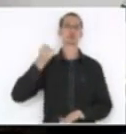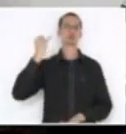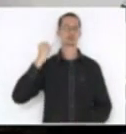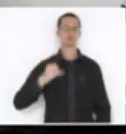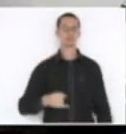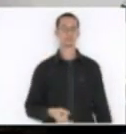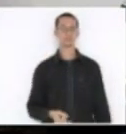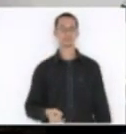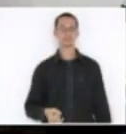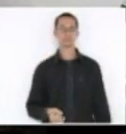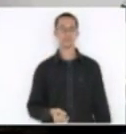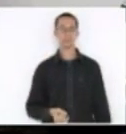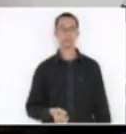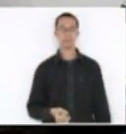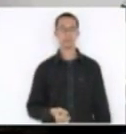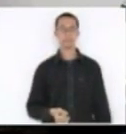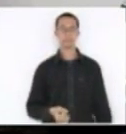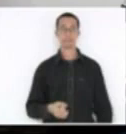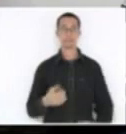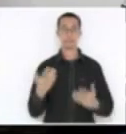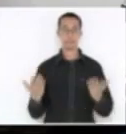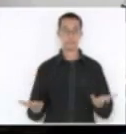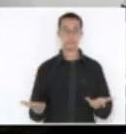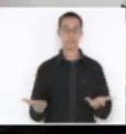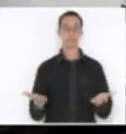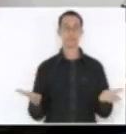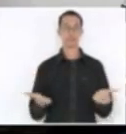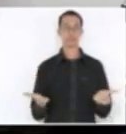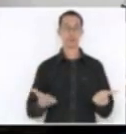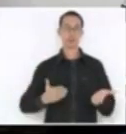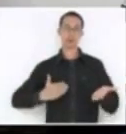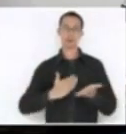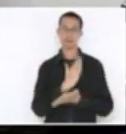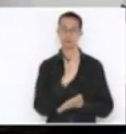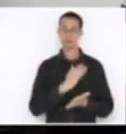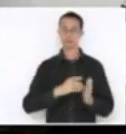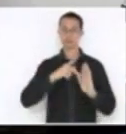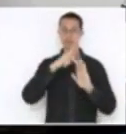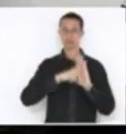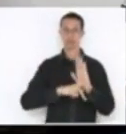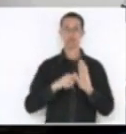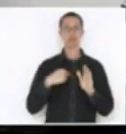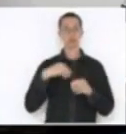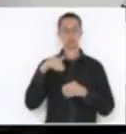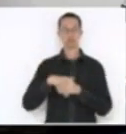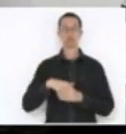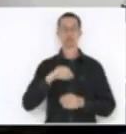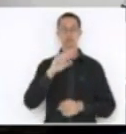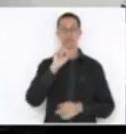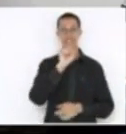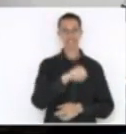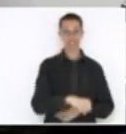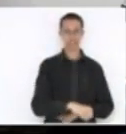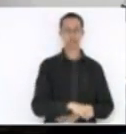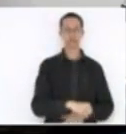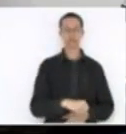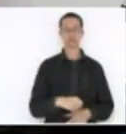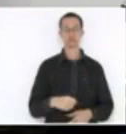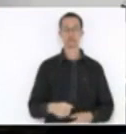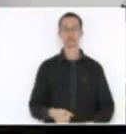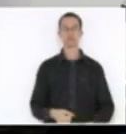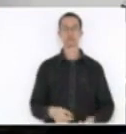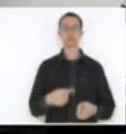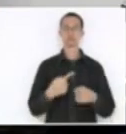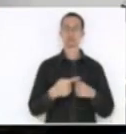Então, nós estamos dando aqui, aprovando um projeto, e eu vou votar favorável, porque estamos aí neste